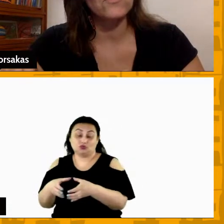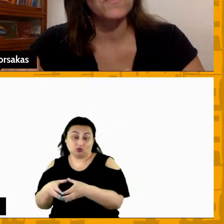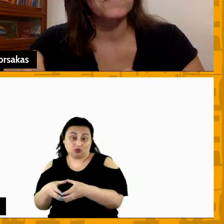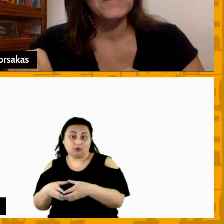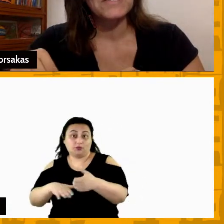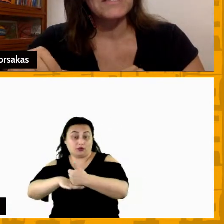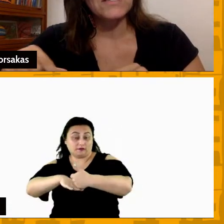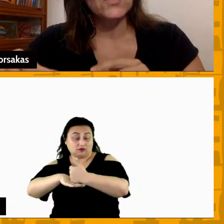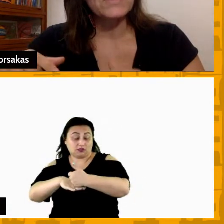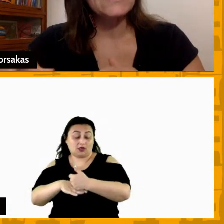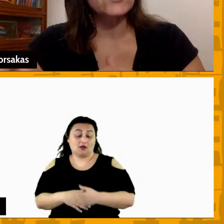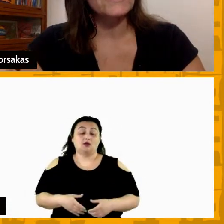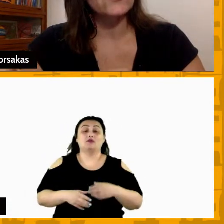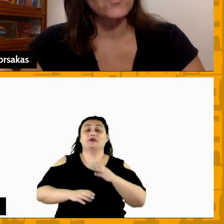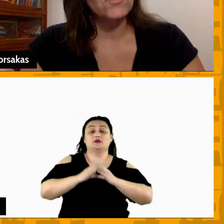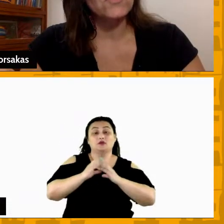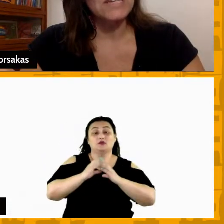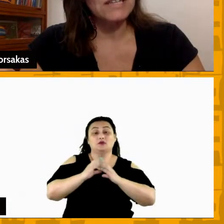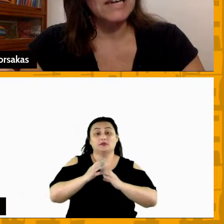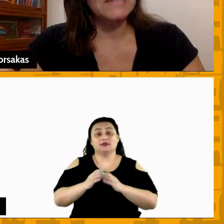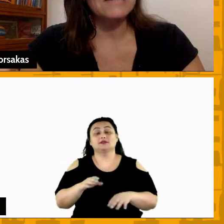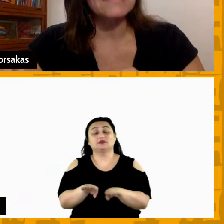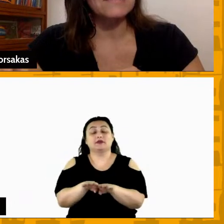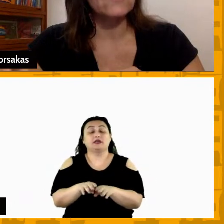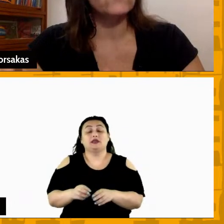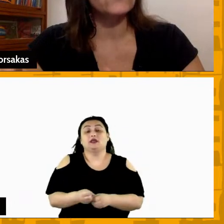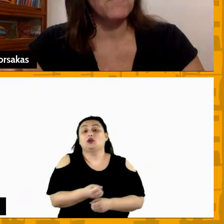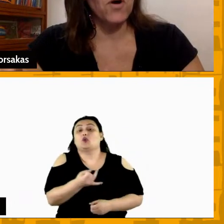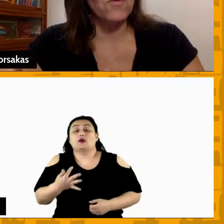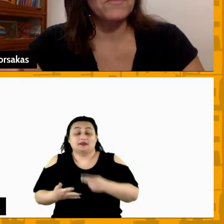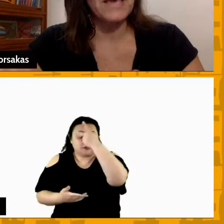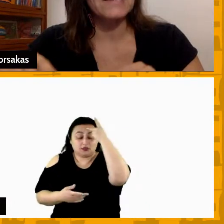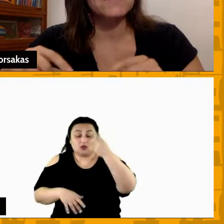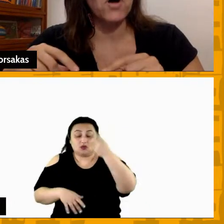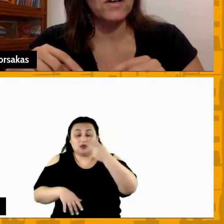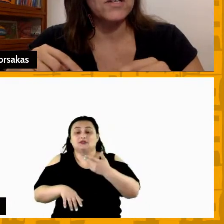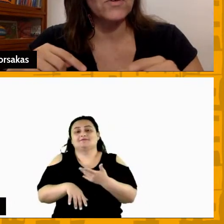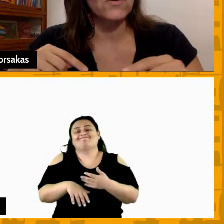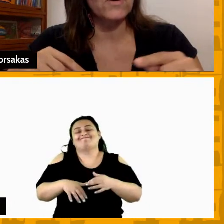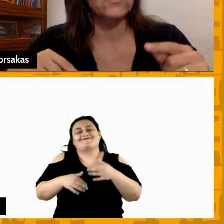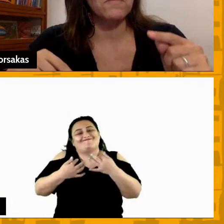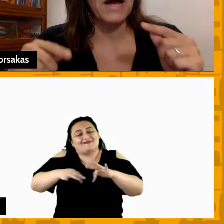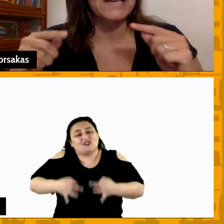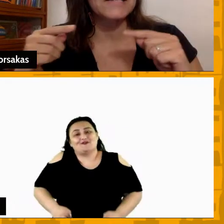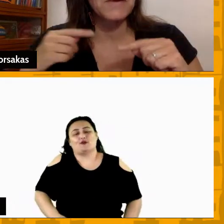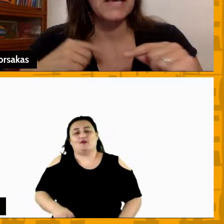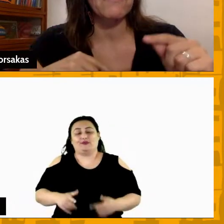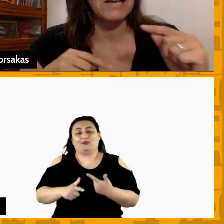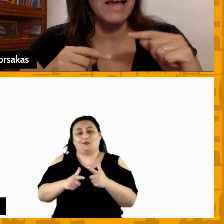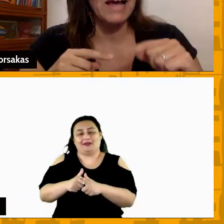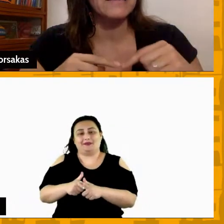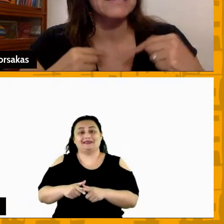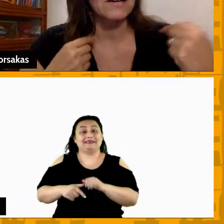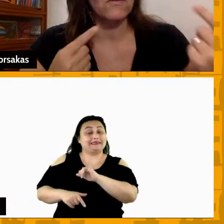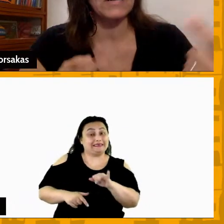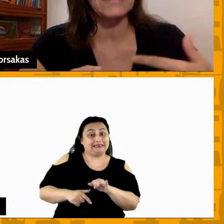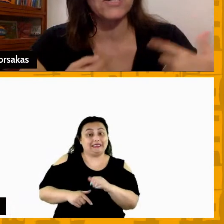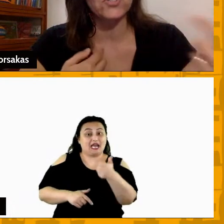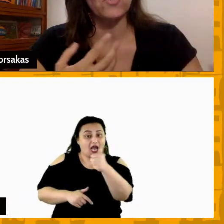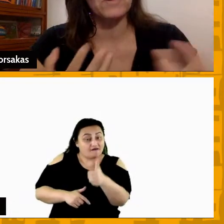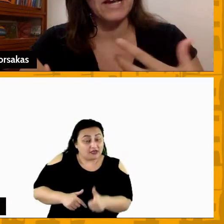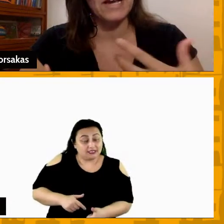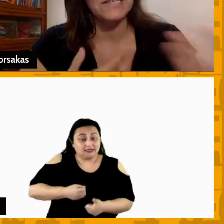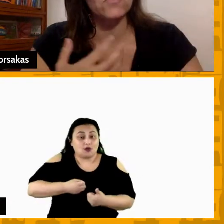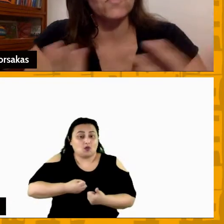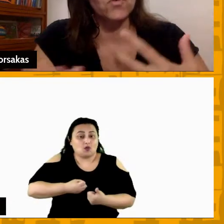e o índice de lesões dos atletas no futebol e aí eles mostram que quanto mais bem avaliada essa